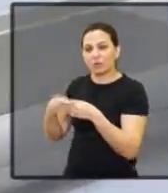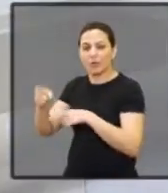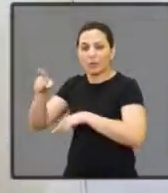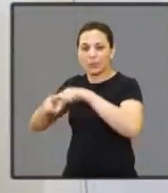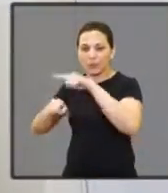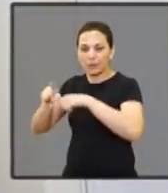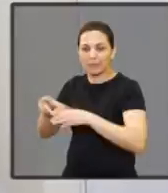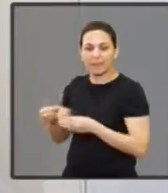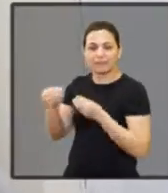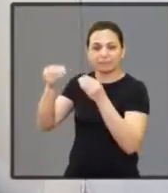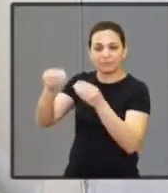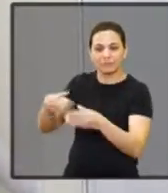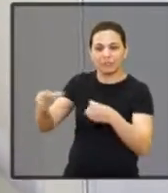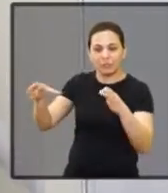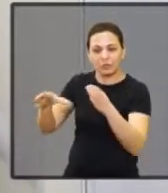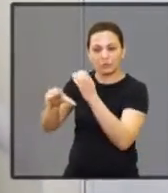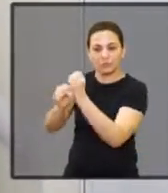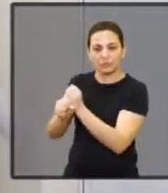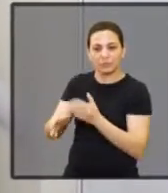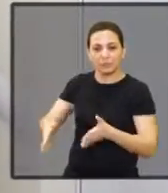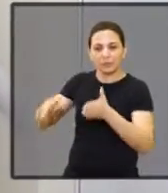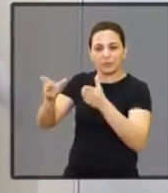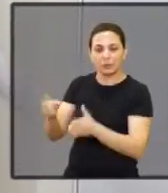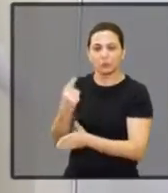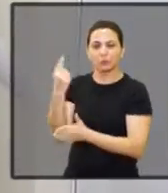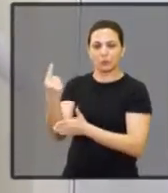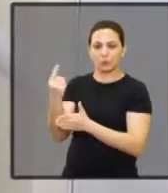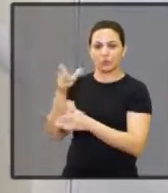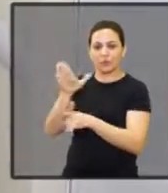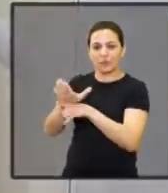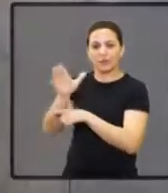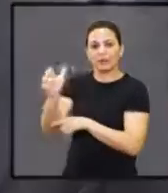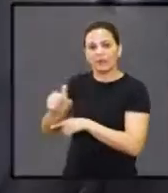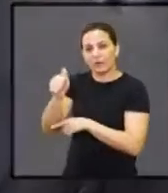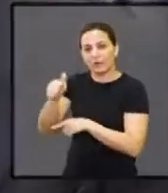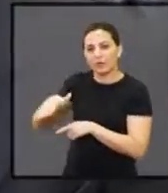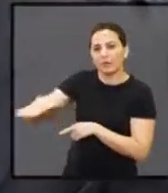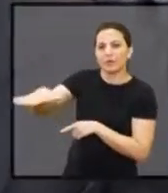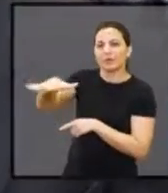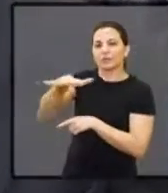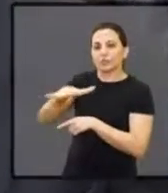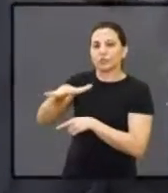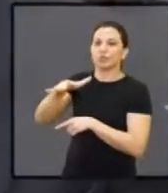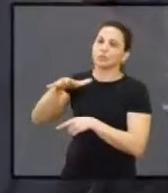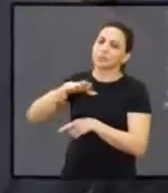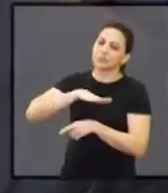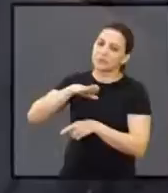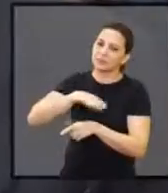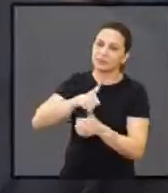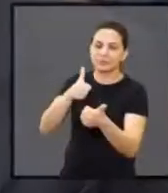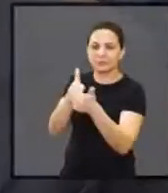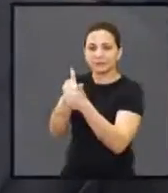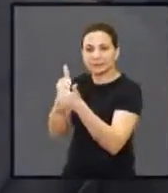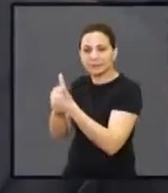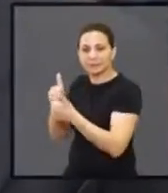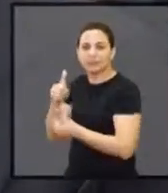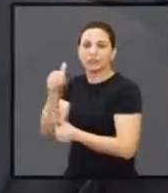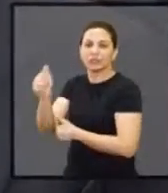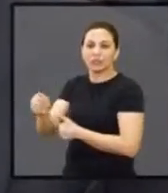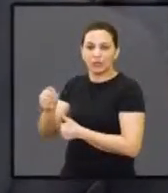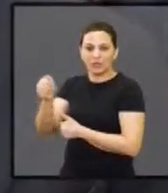equipamentos, juntando nesse único centro aqui, e que vai atender não só a Araraquara, vai atender cidades da região,